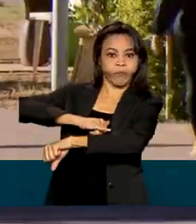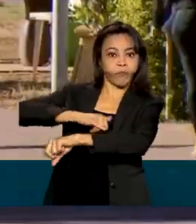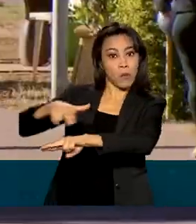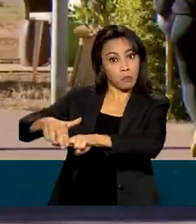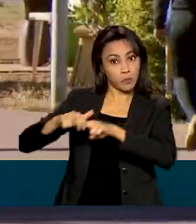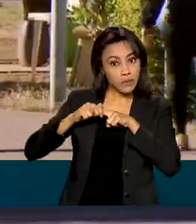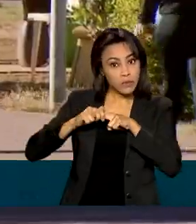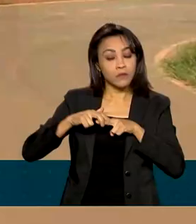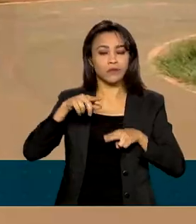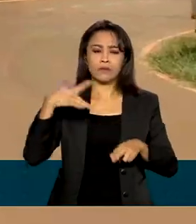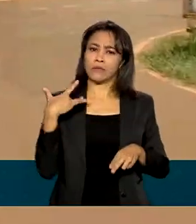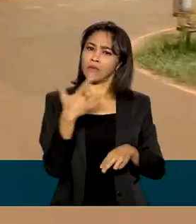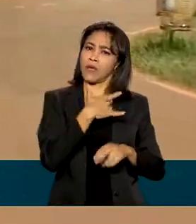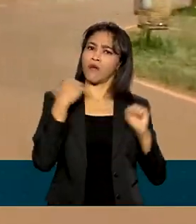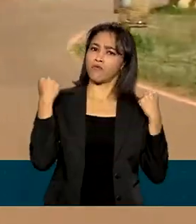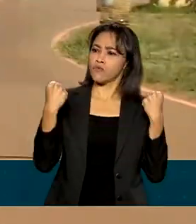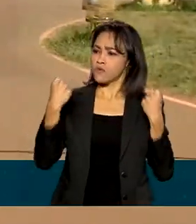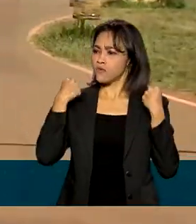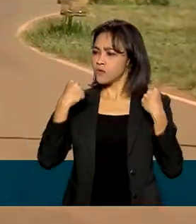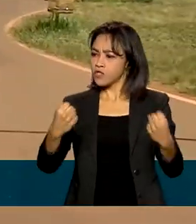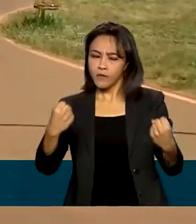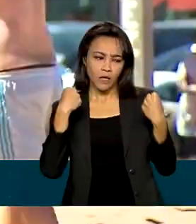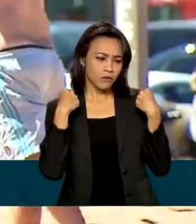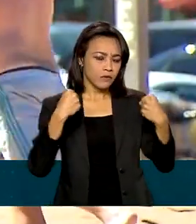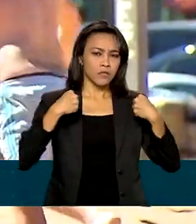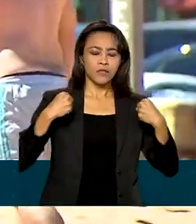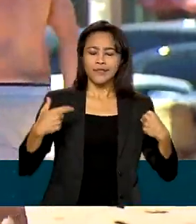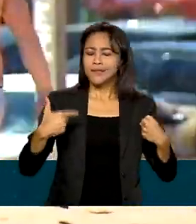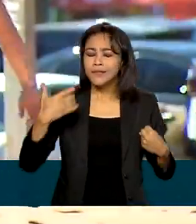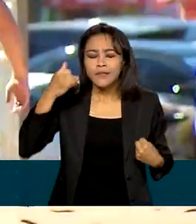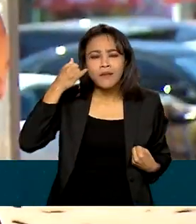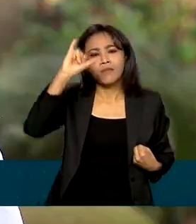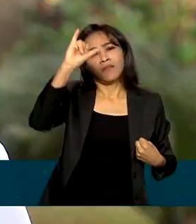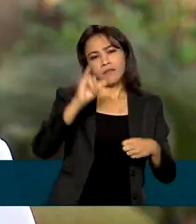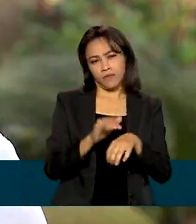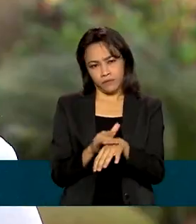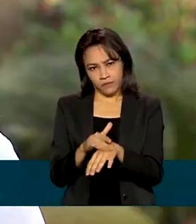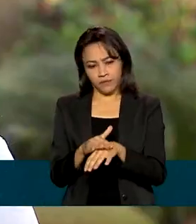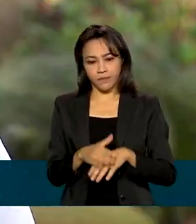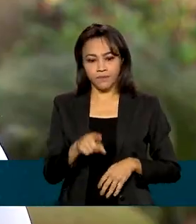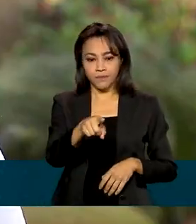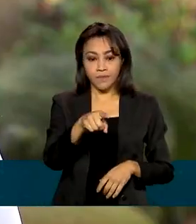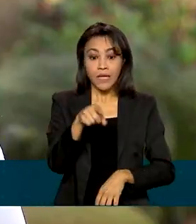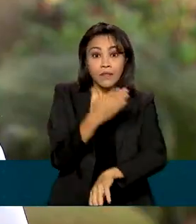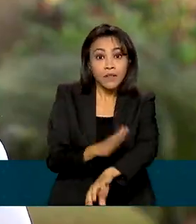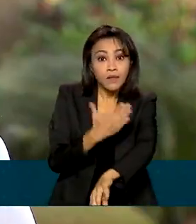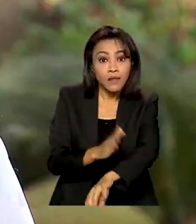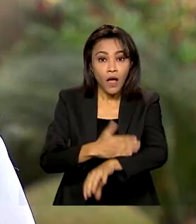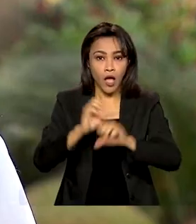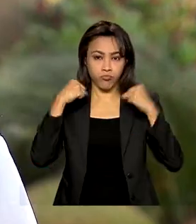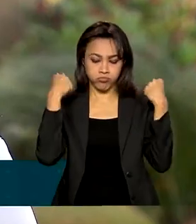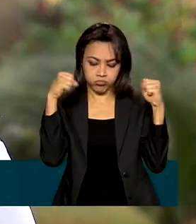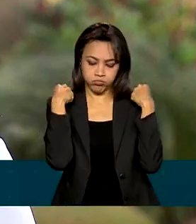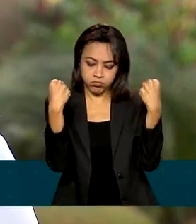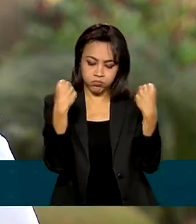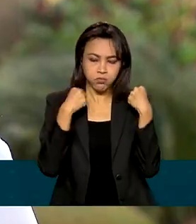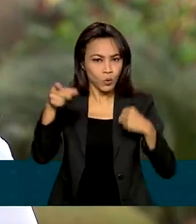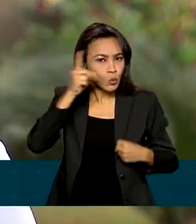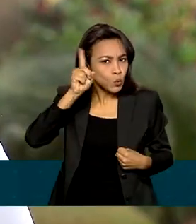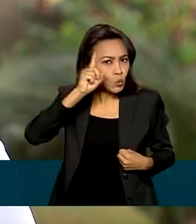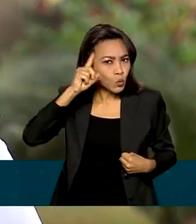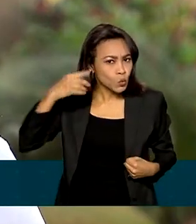isso, manter hábitos saudáveis é essencial para prevenir a doença. Praticar exercícios físicos regularmente,